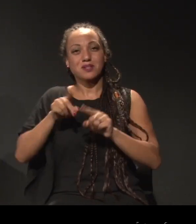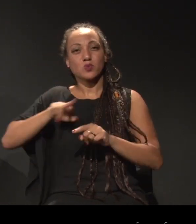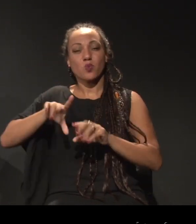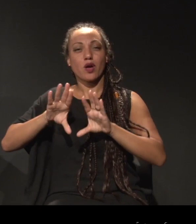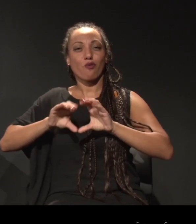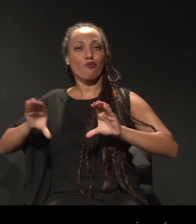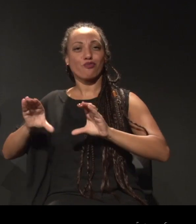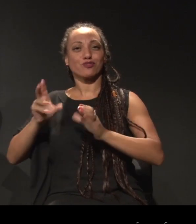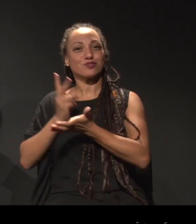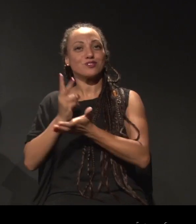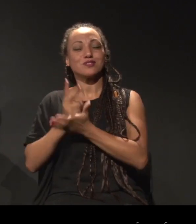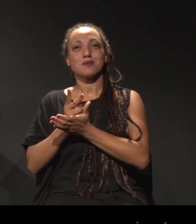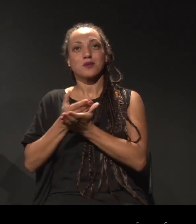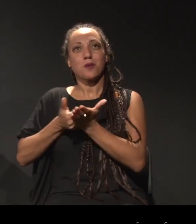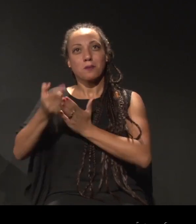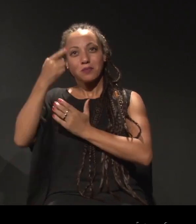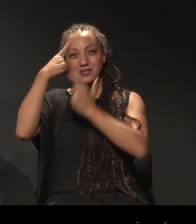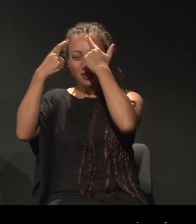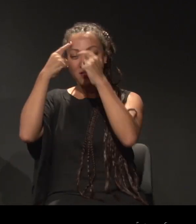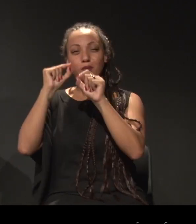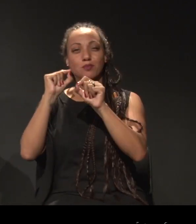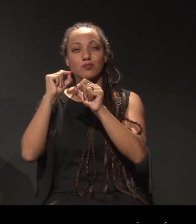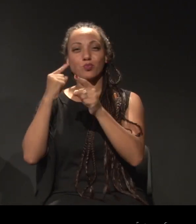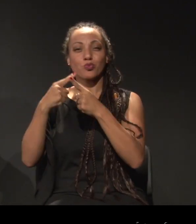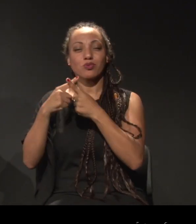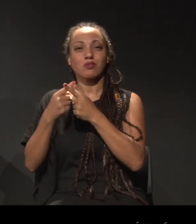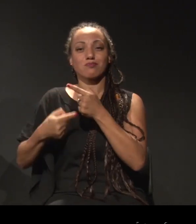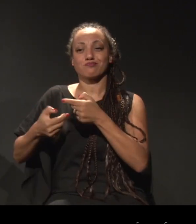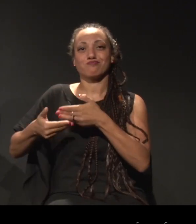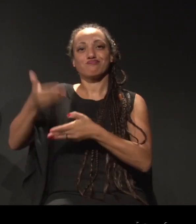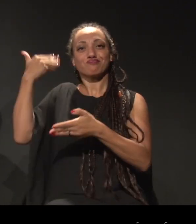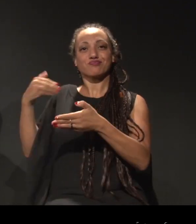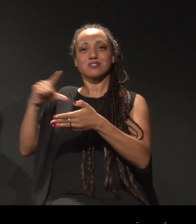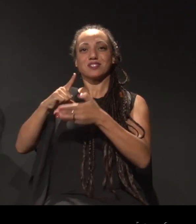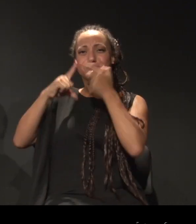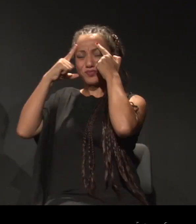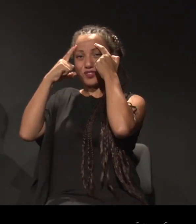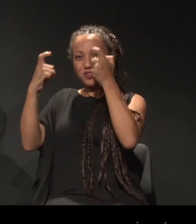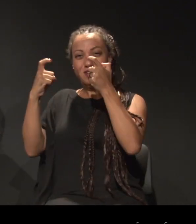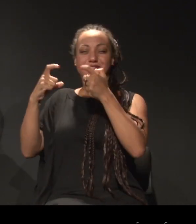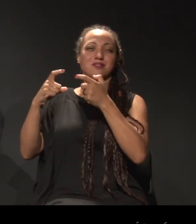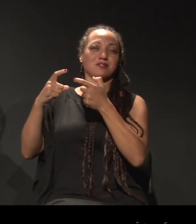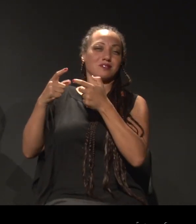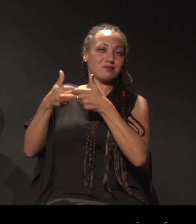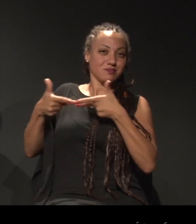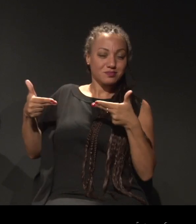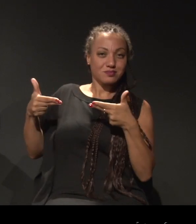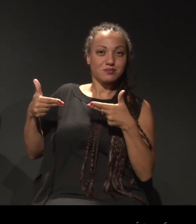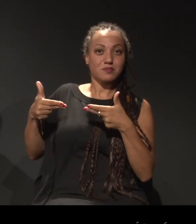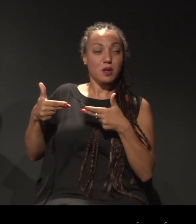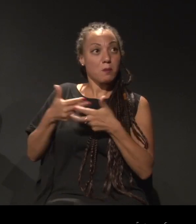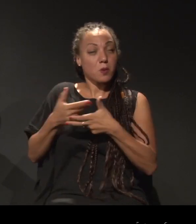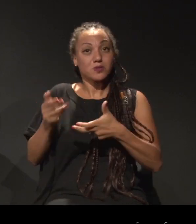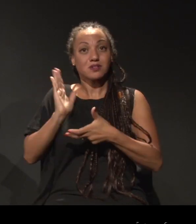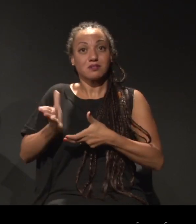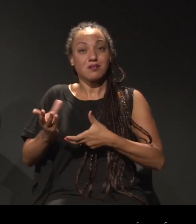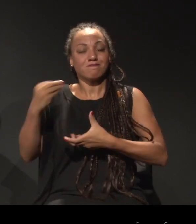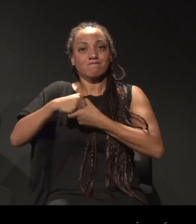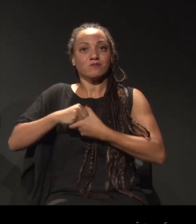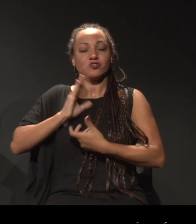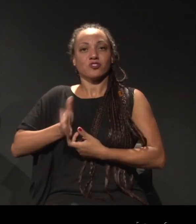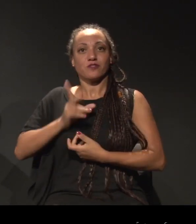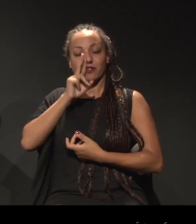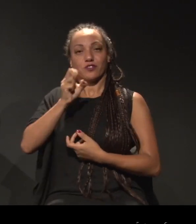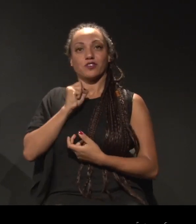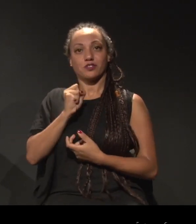que é de uma dor, que é de uma tentativa de expressão, de alguma coisa que está ali muito latente, como você colocou. E aí esse resgate à